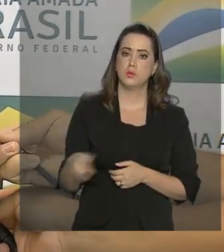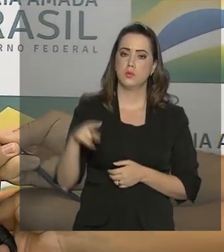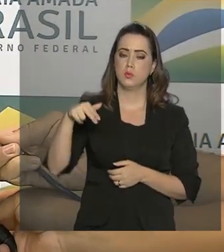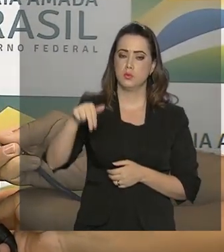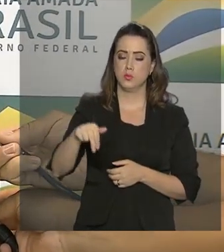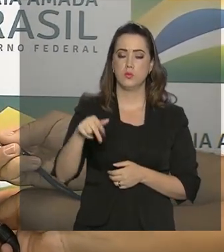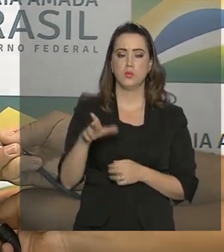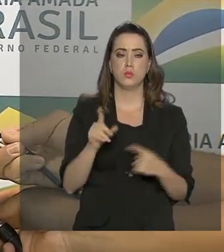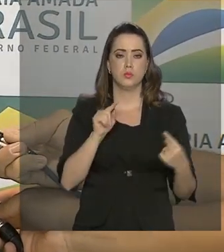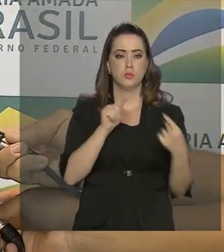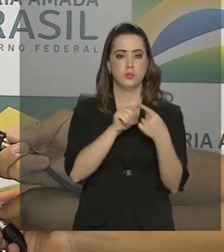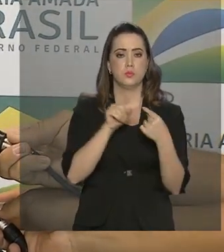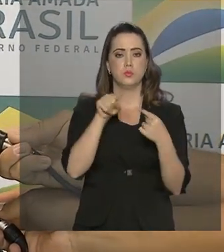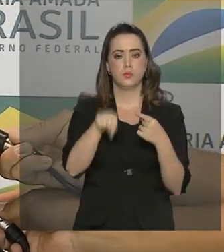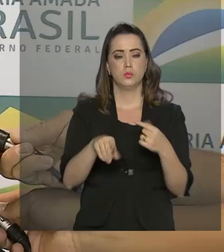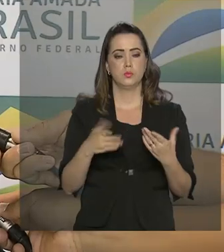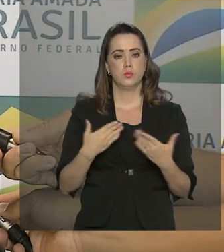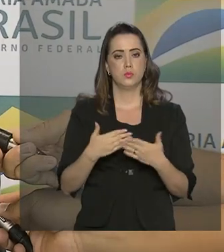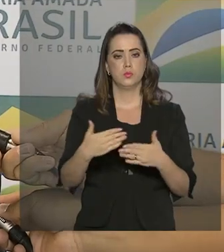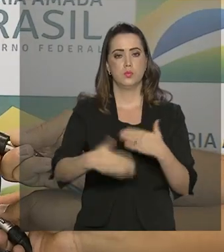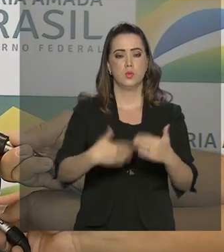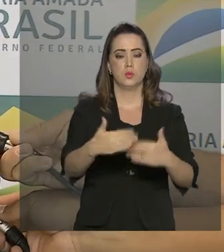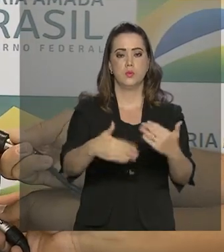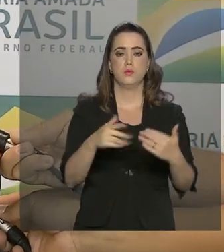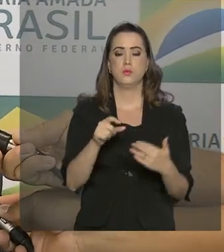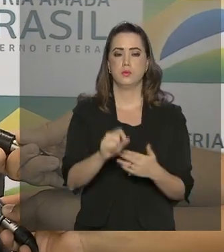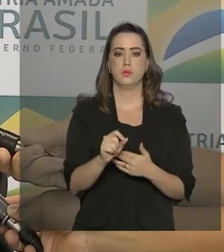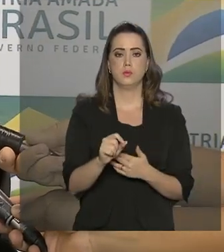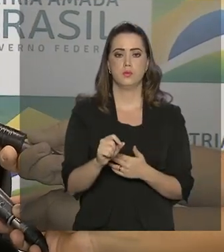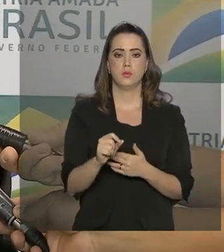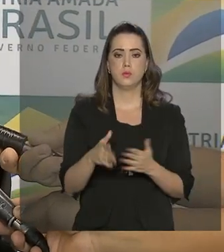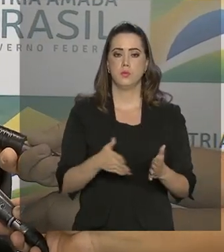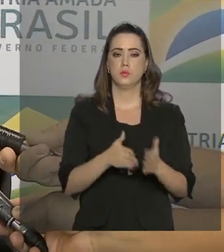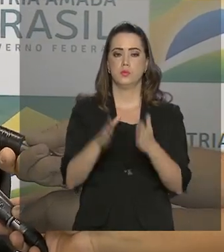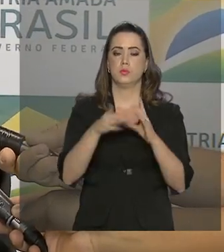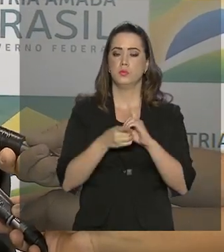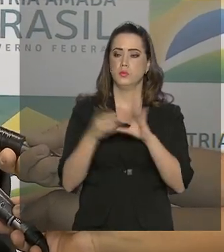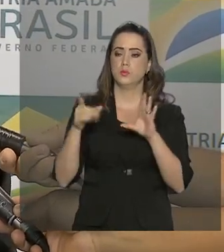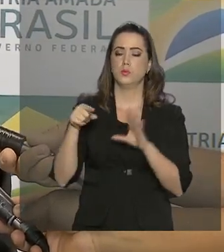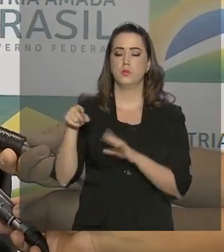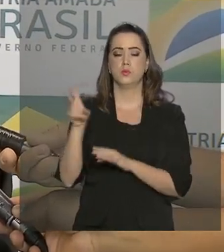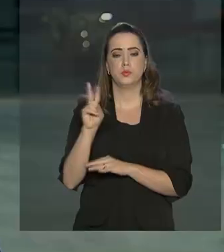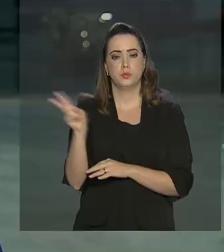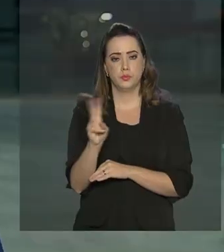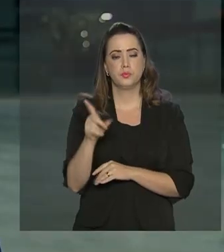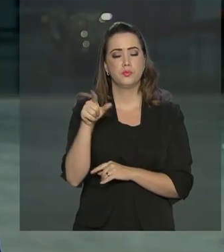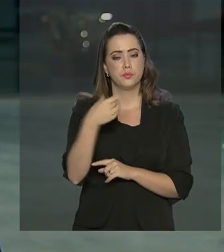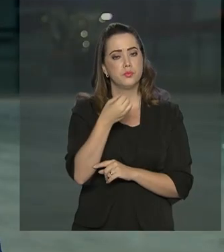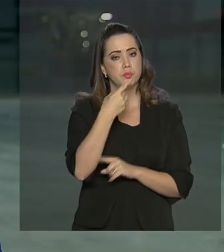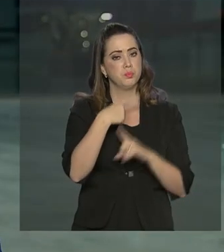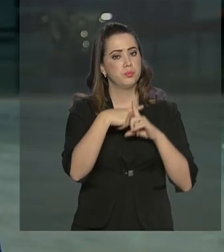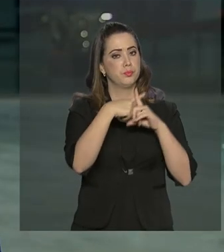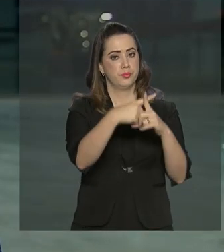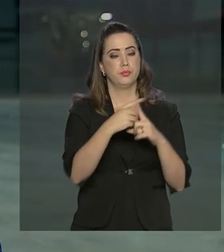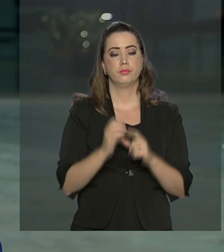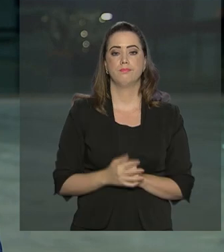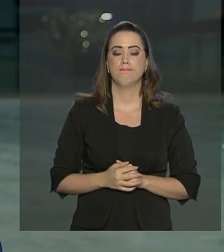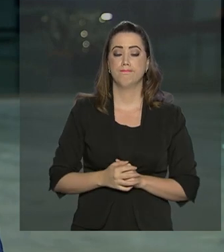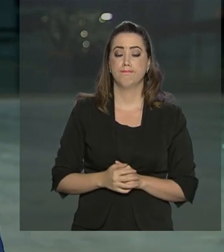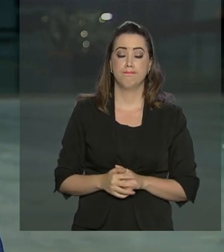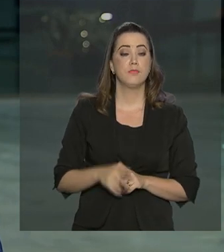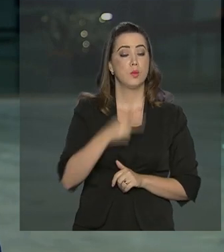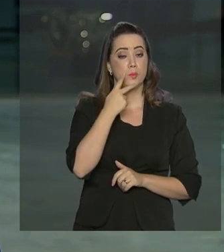avanço com a democratização da Venezuela. Foi muito positivo. O ministro Ernesto Araújo